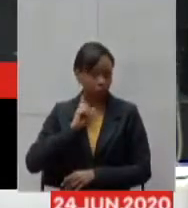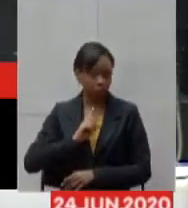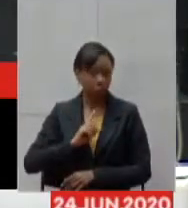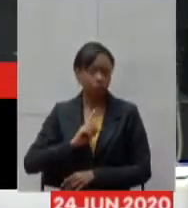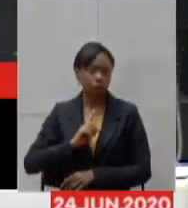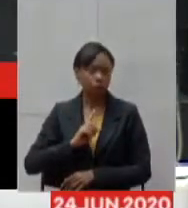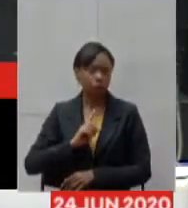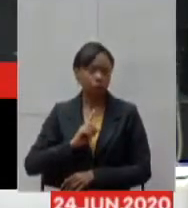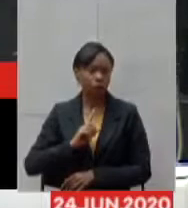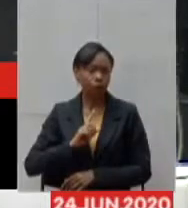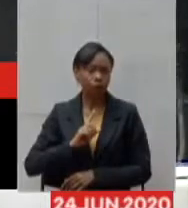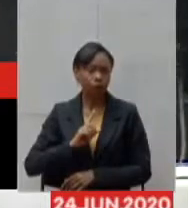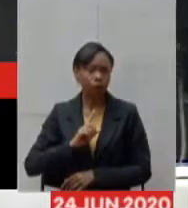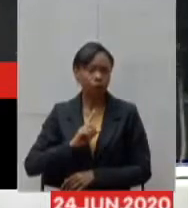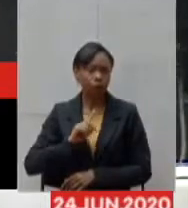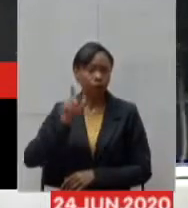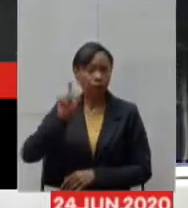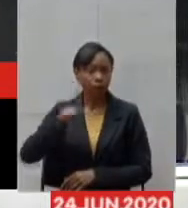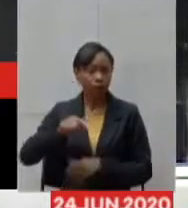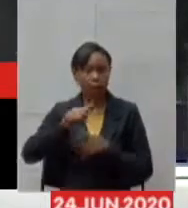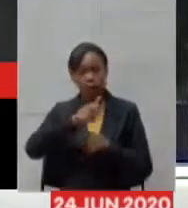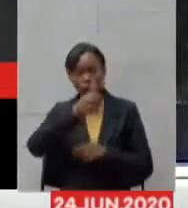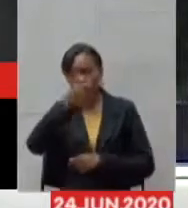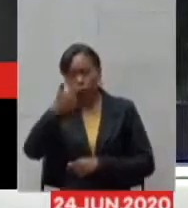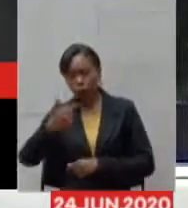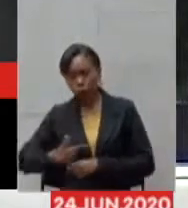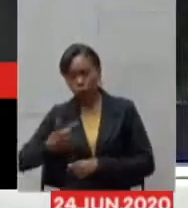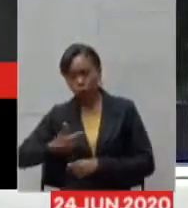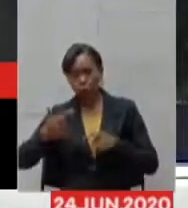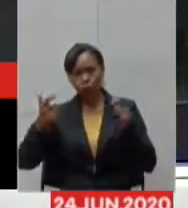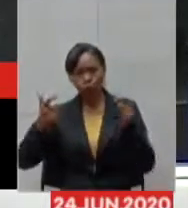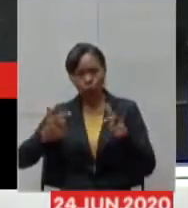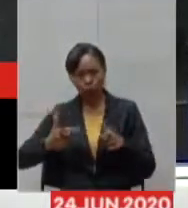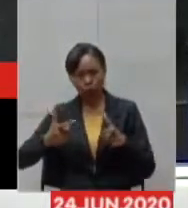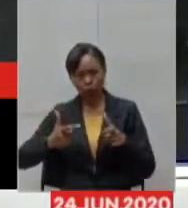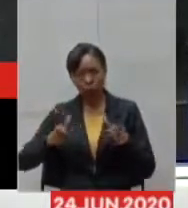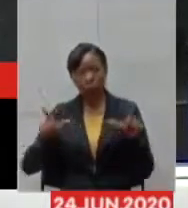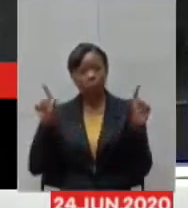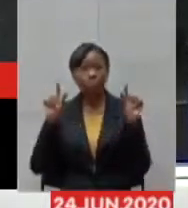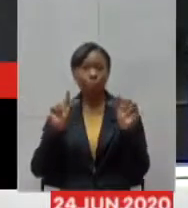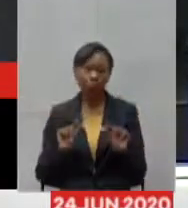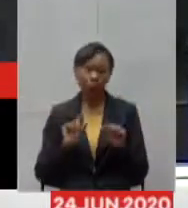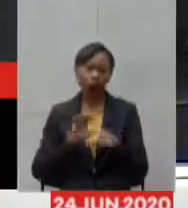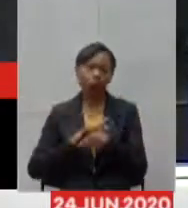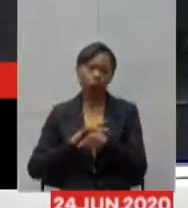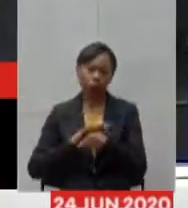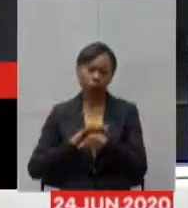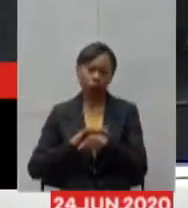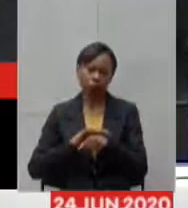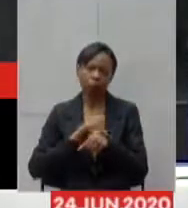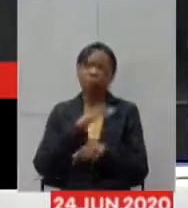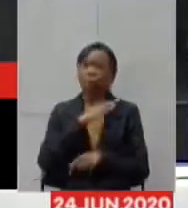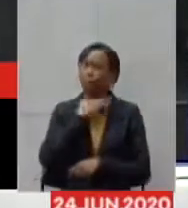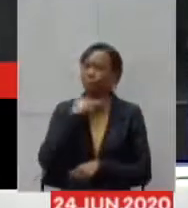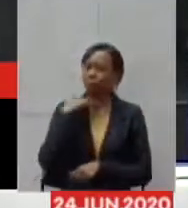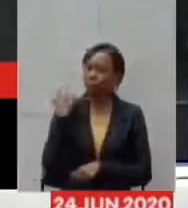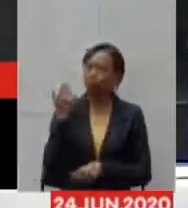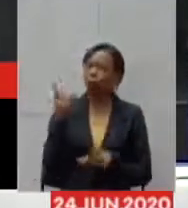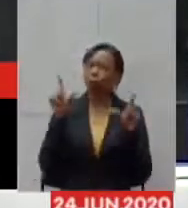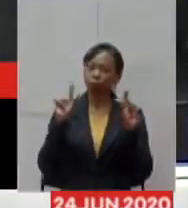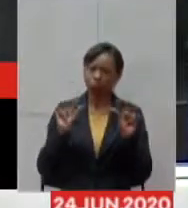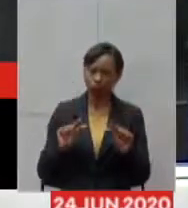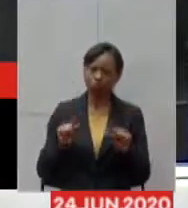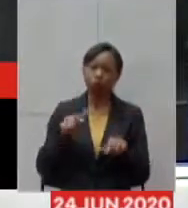federação, que é o segundo menor em incidência, e a mortalidade também é a segunda menor do